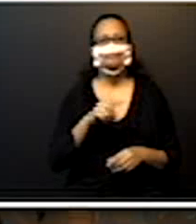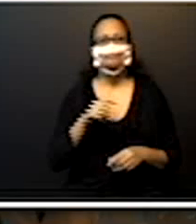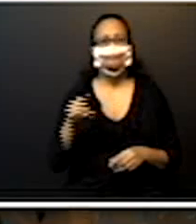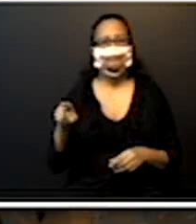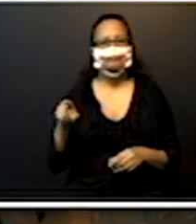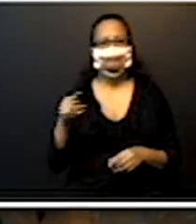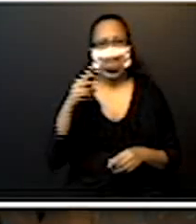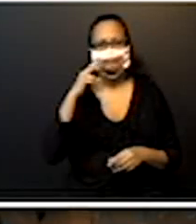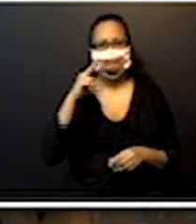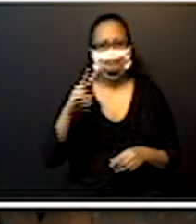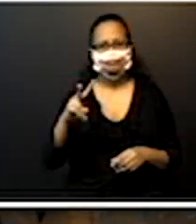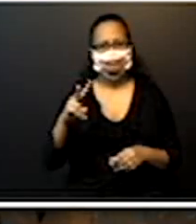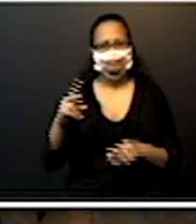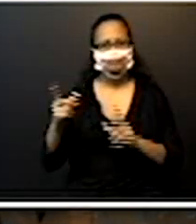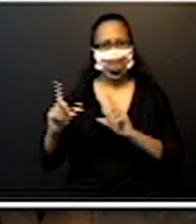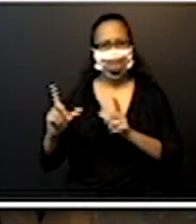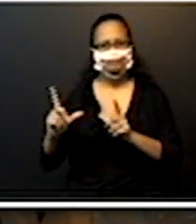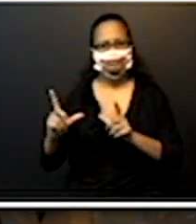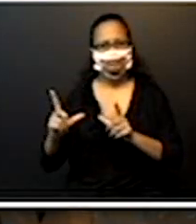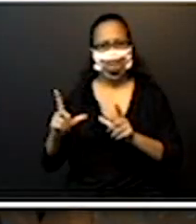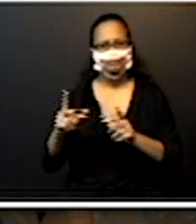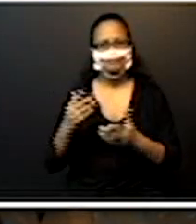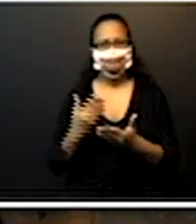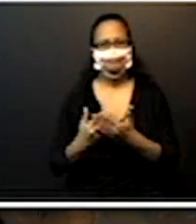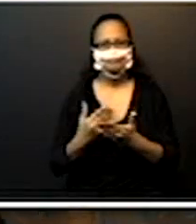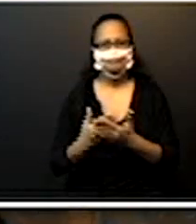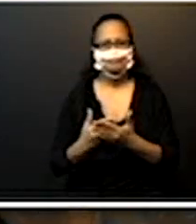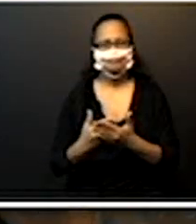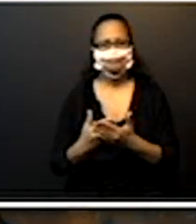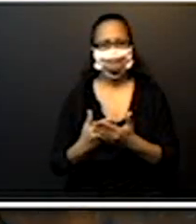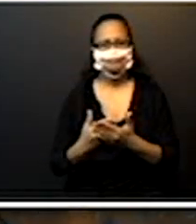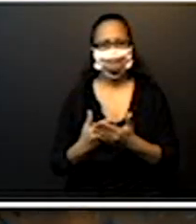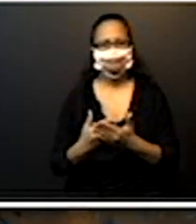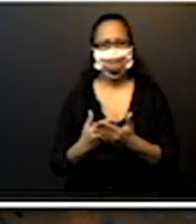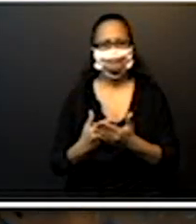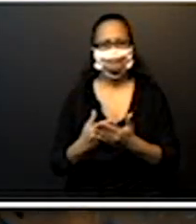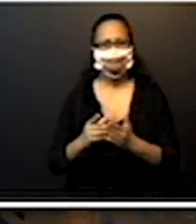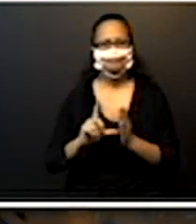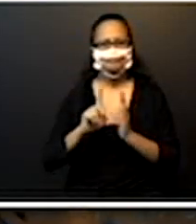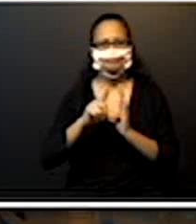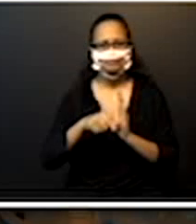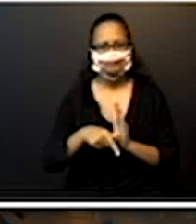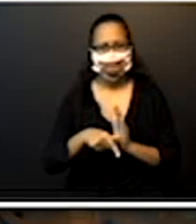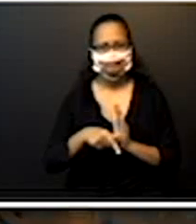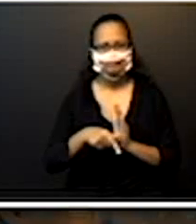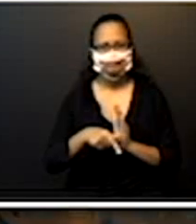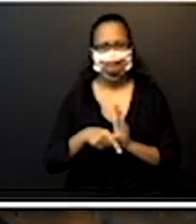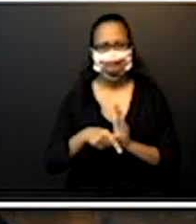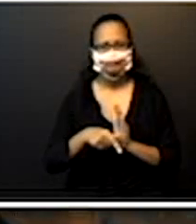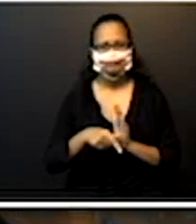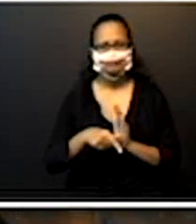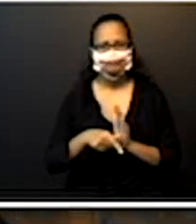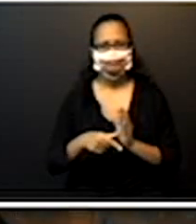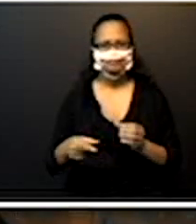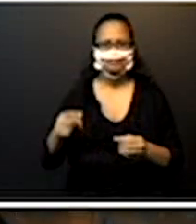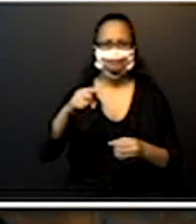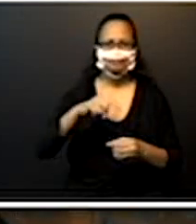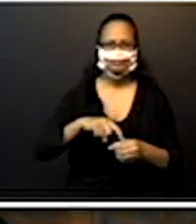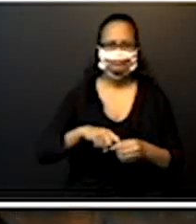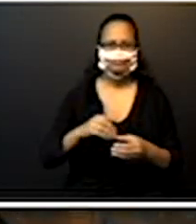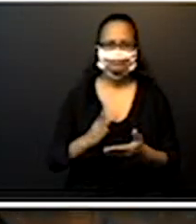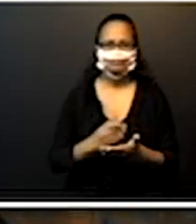essa videoaula primeiro, depois vão voltar nessas páginas para ir fazendo as